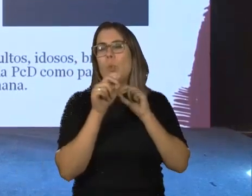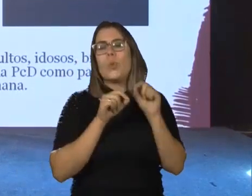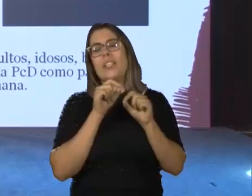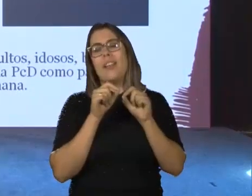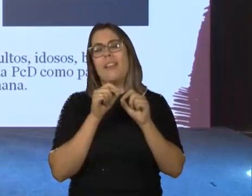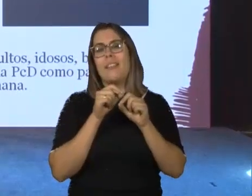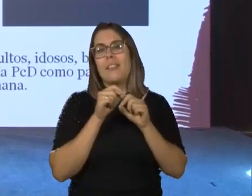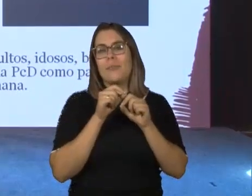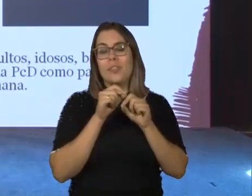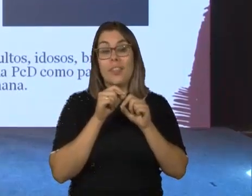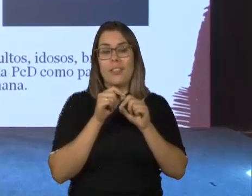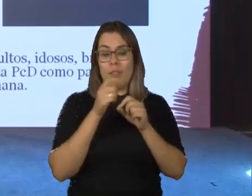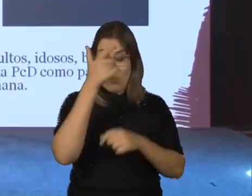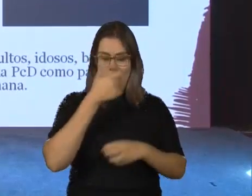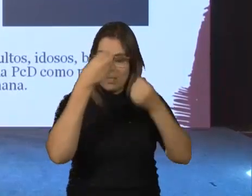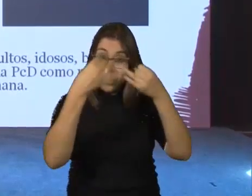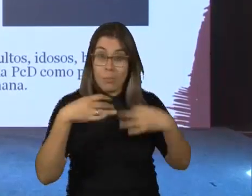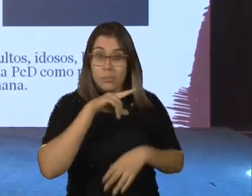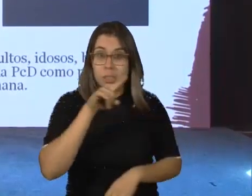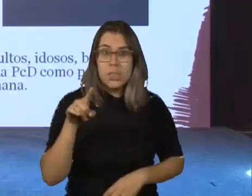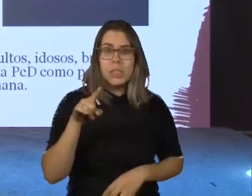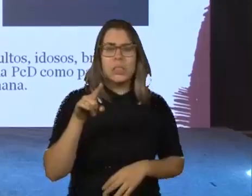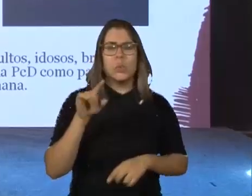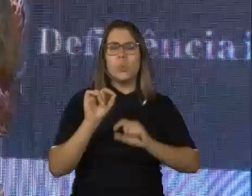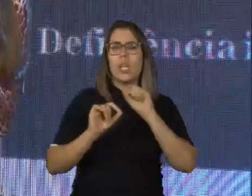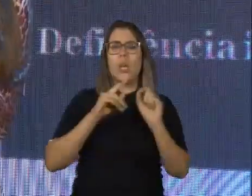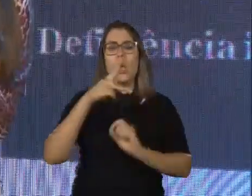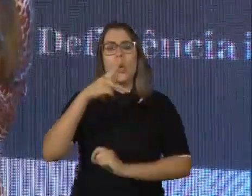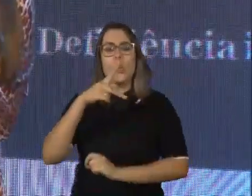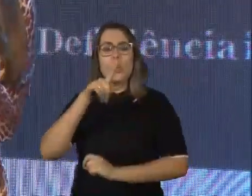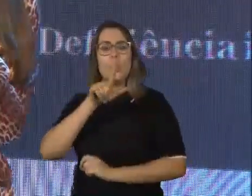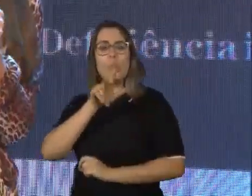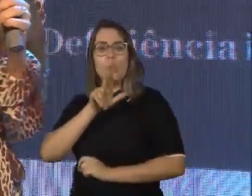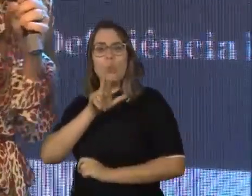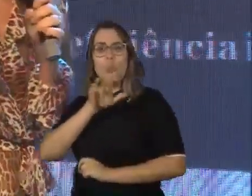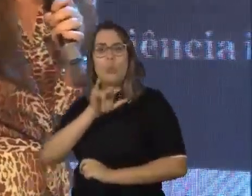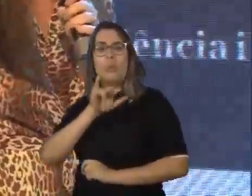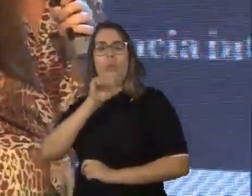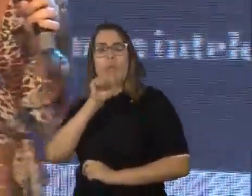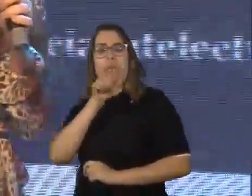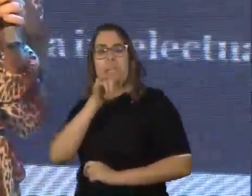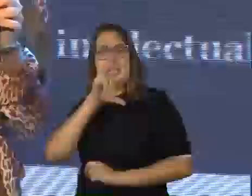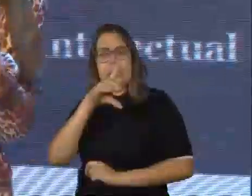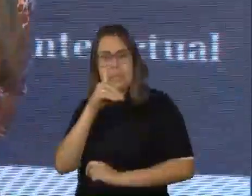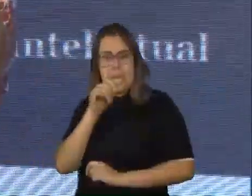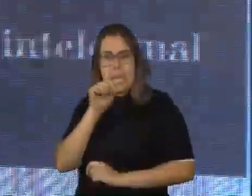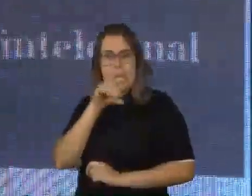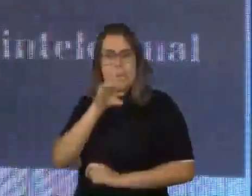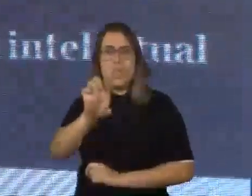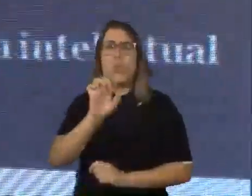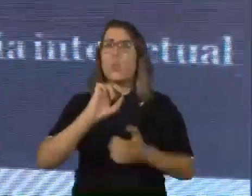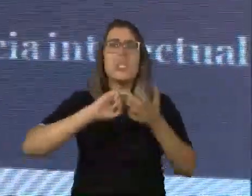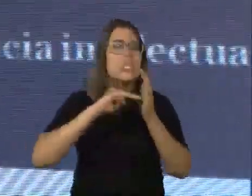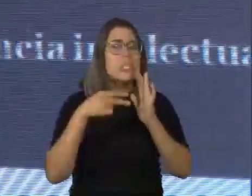falar da pluralidade. A pluralidade, é muito importante a gente entender que a deficiência não escolhe a pessoa e